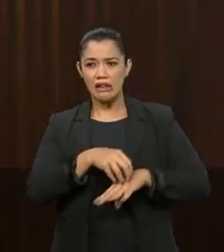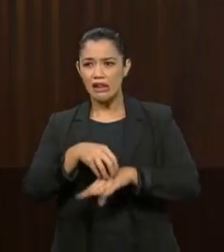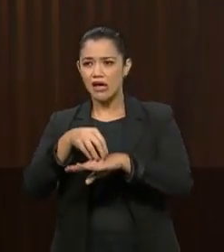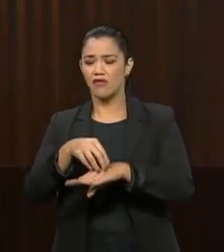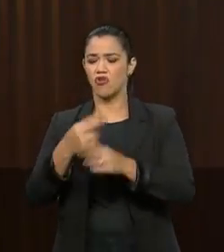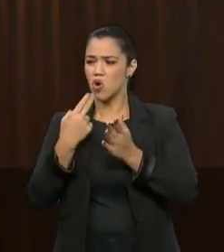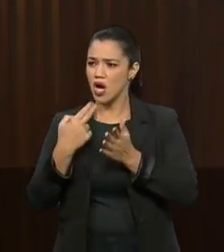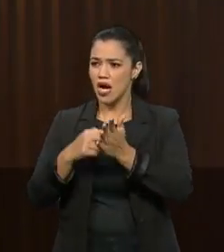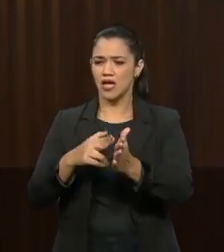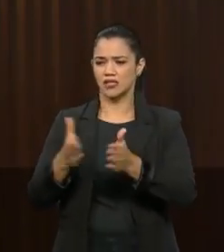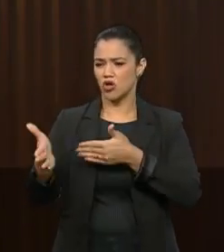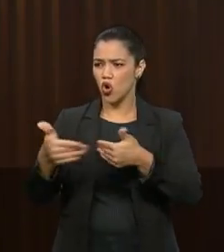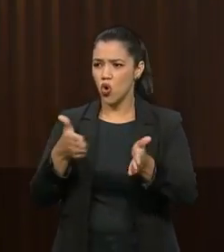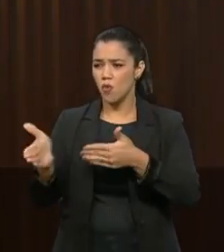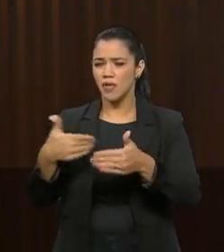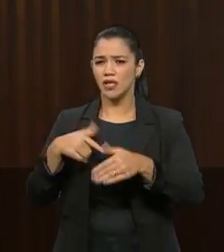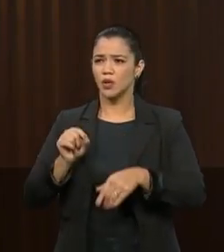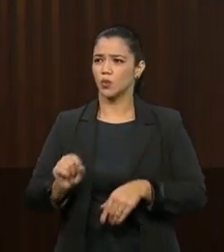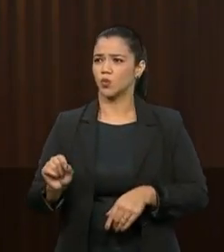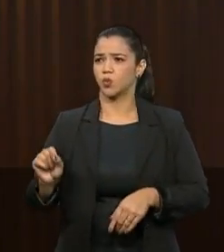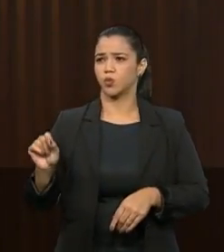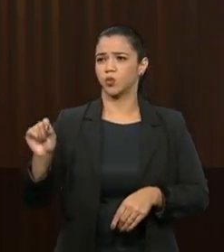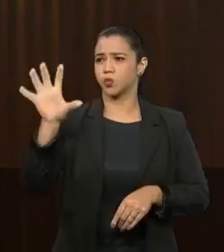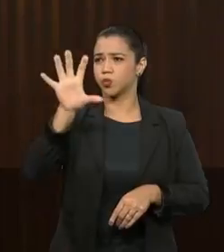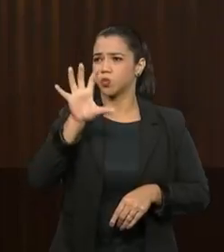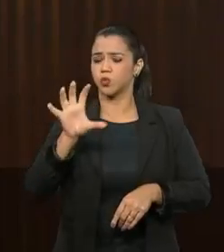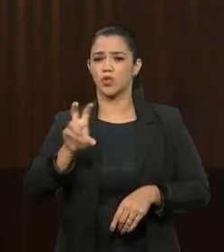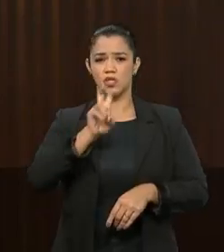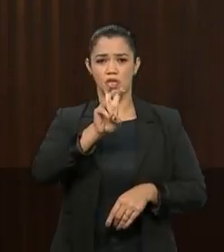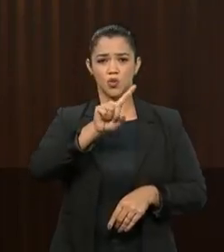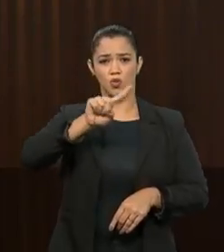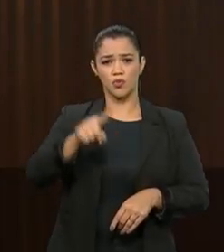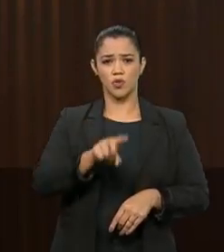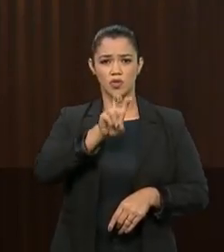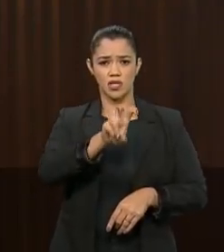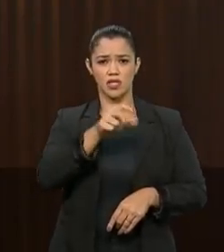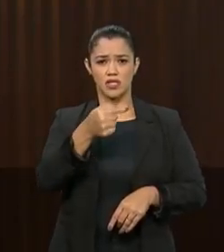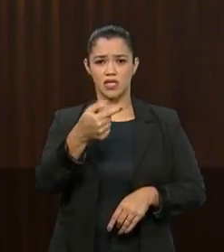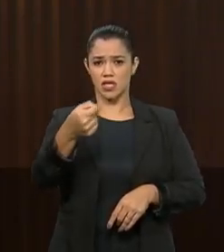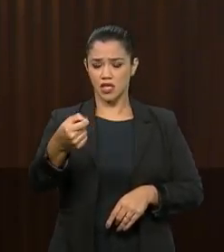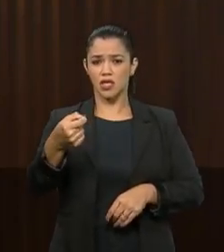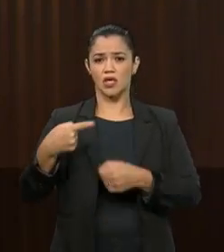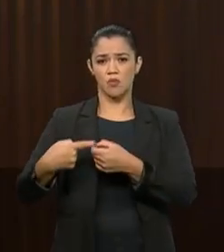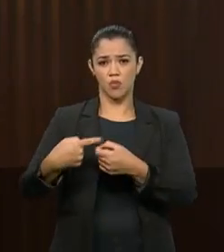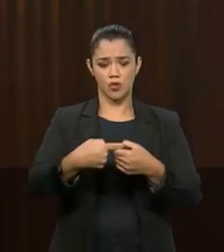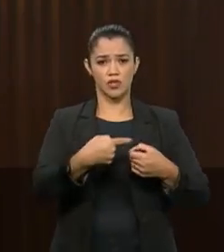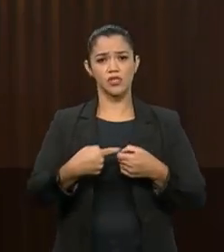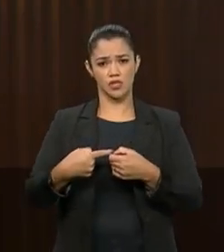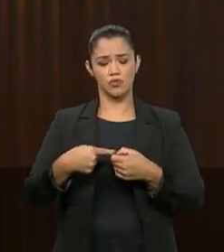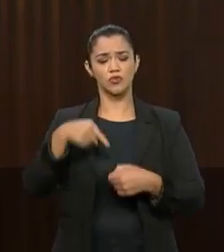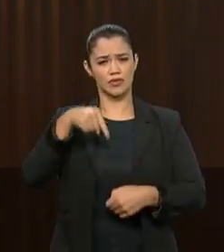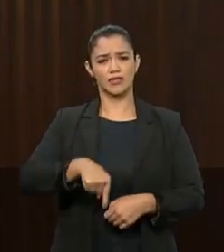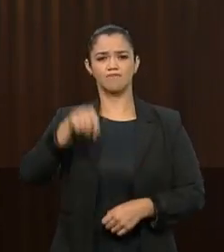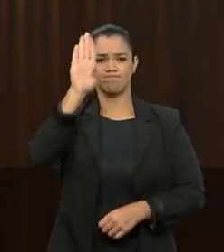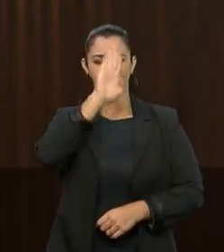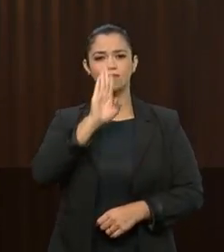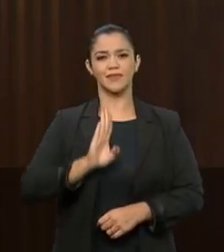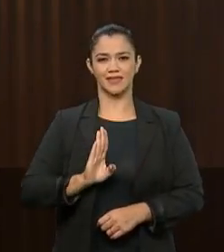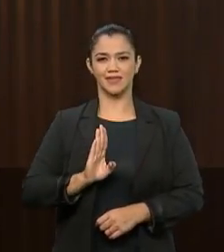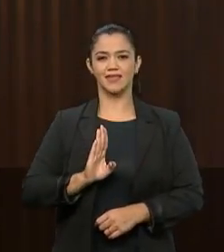cartas e encomendas a todos os cantos dos 5.570 municípios do nosso Brasil.